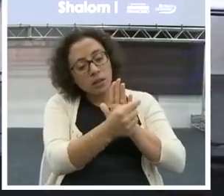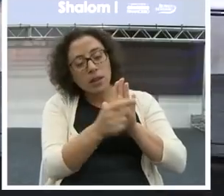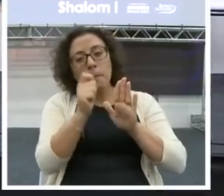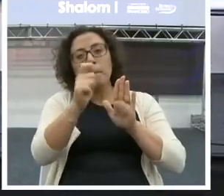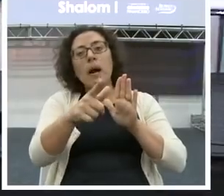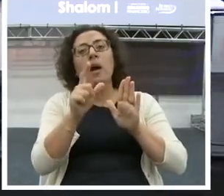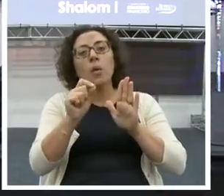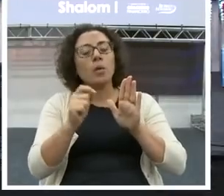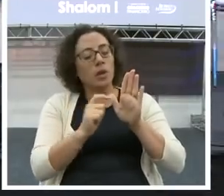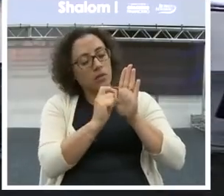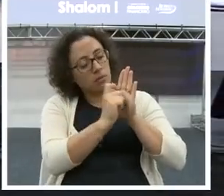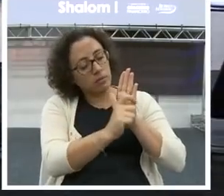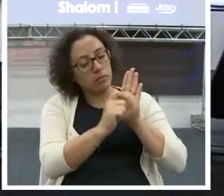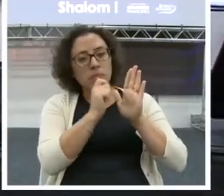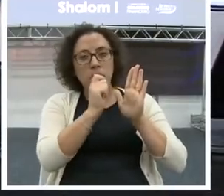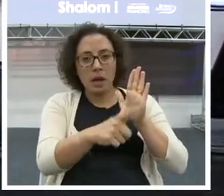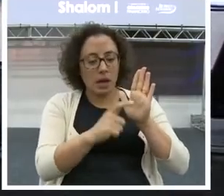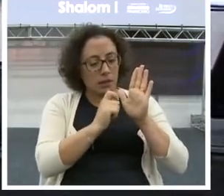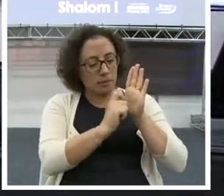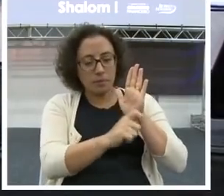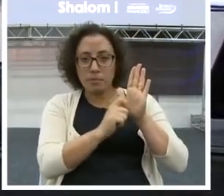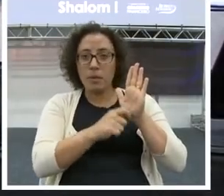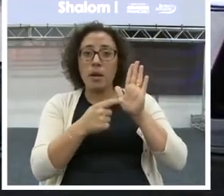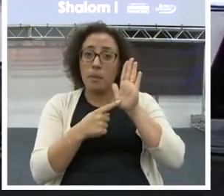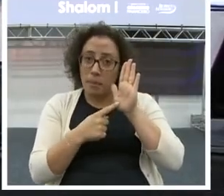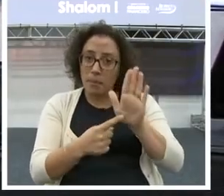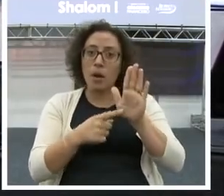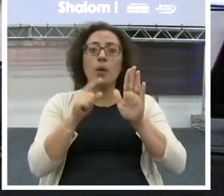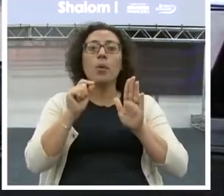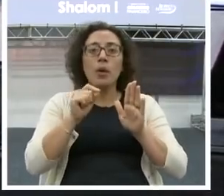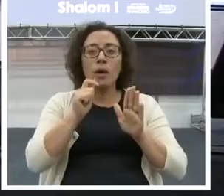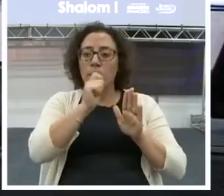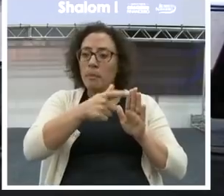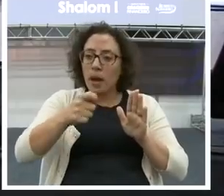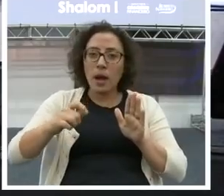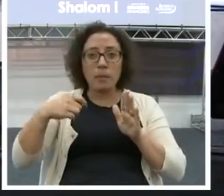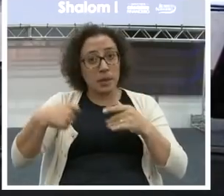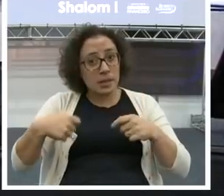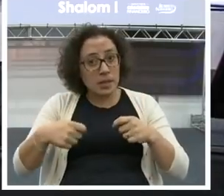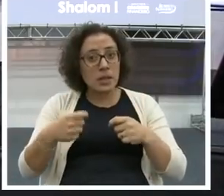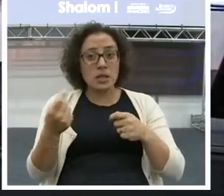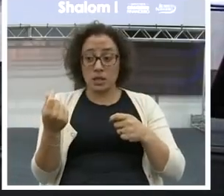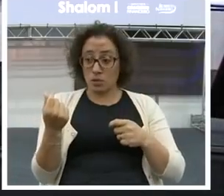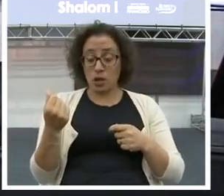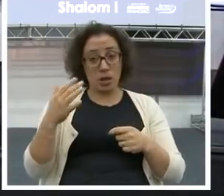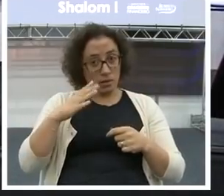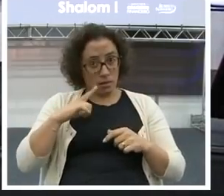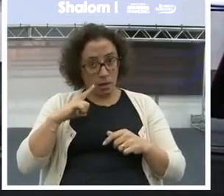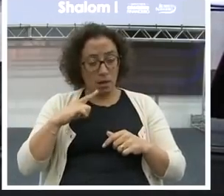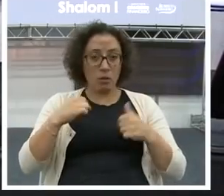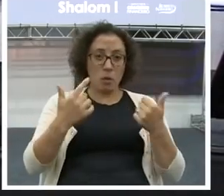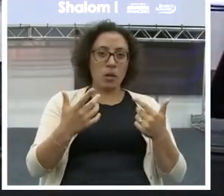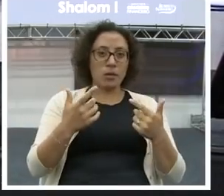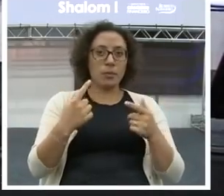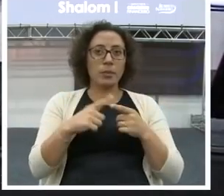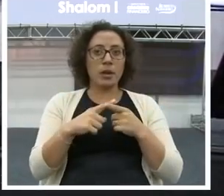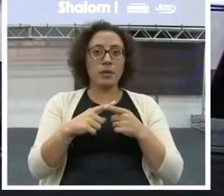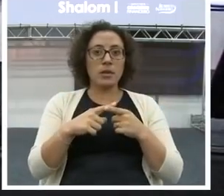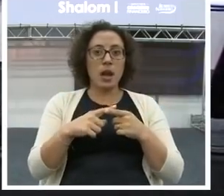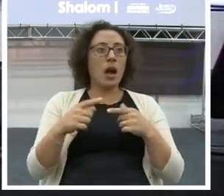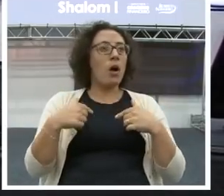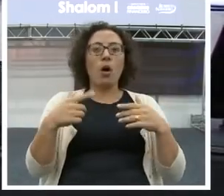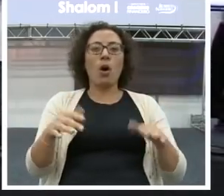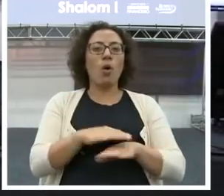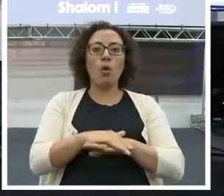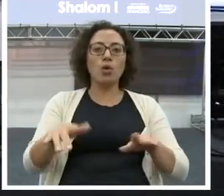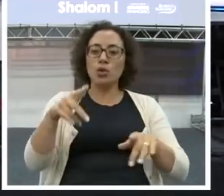já é uma educação financeira, e eles vão entender os processos. Agora, aqui não pode, chegou, hoje estou cortando tudo,